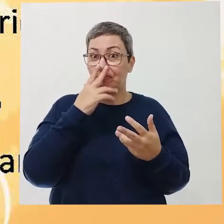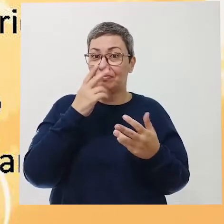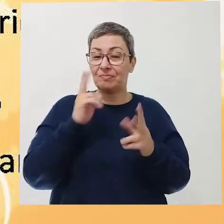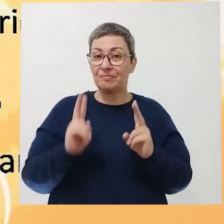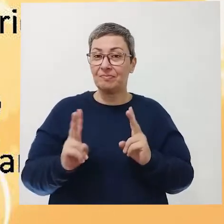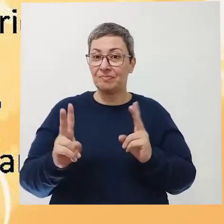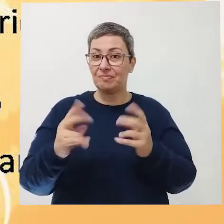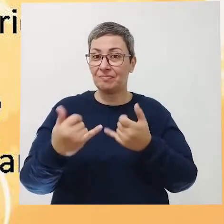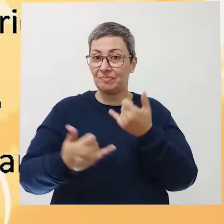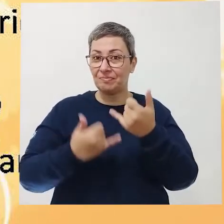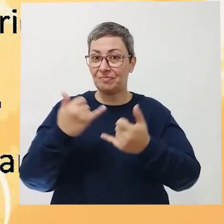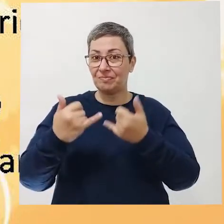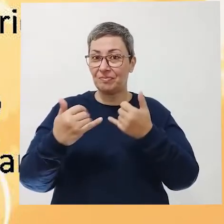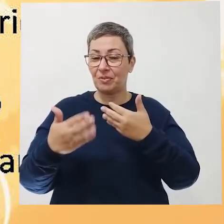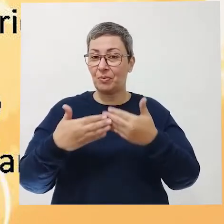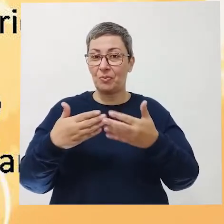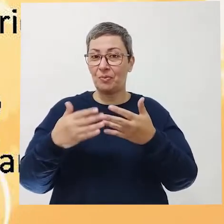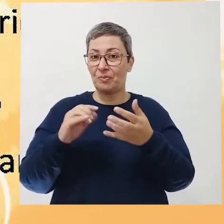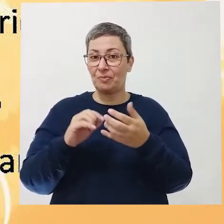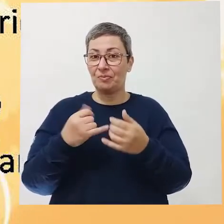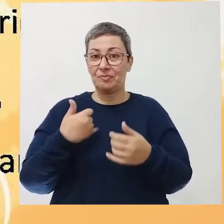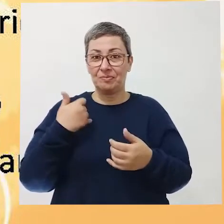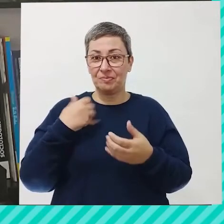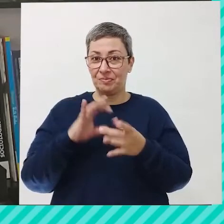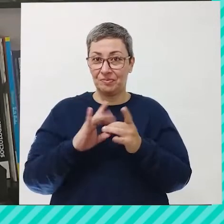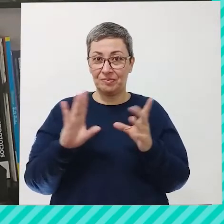devemos sempre brincar em qualquer idade?